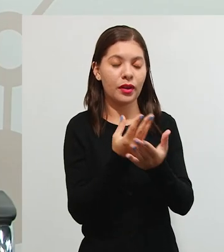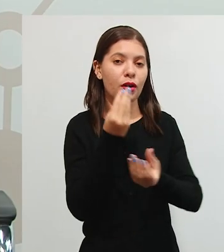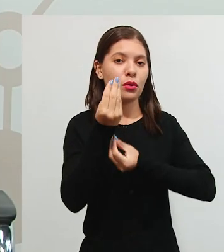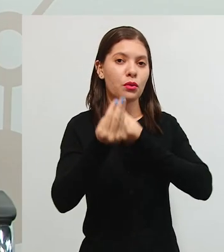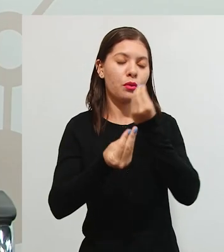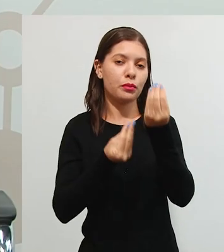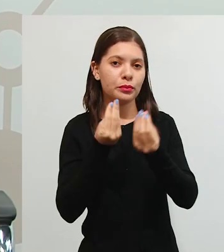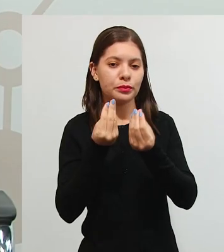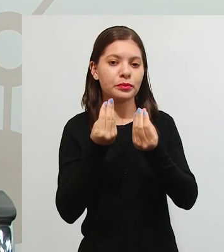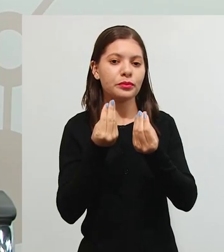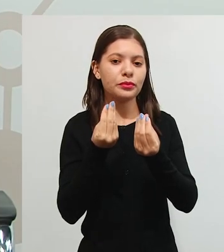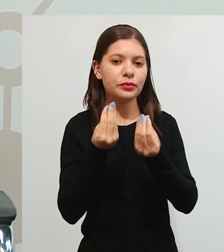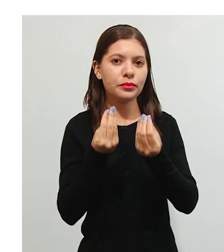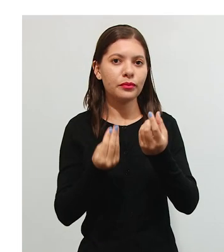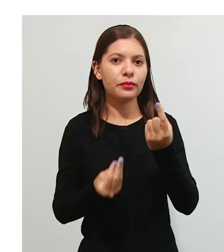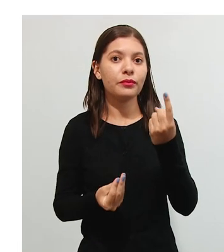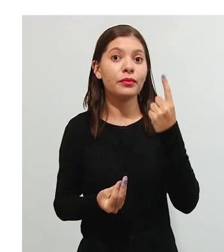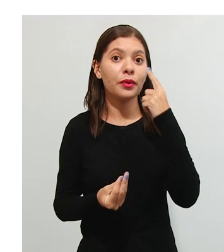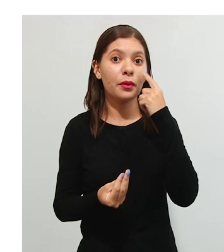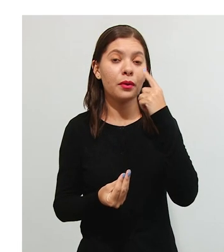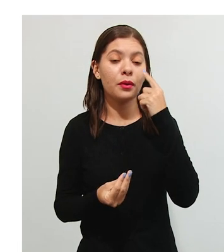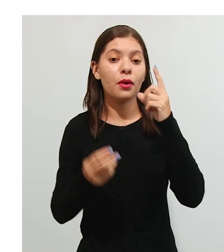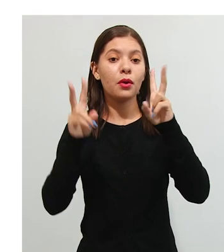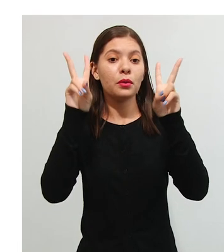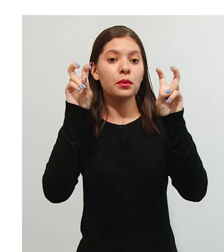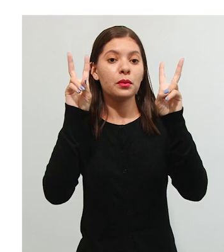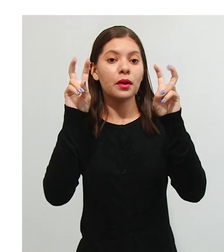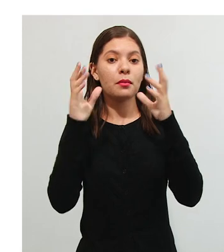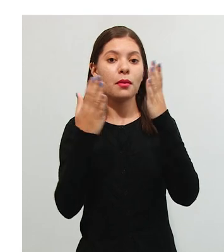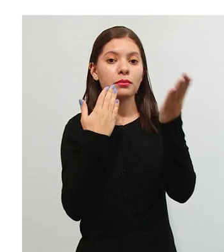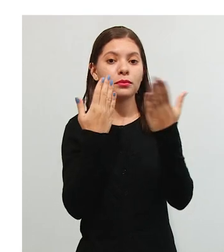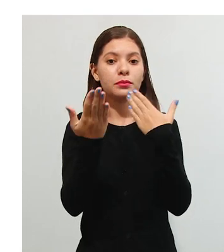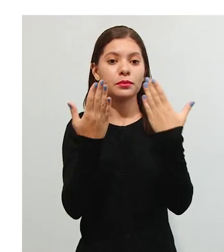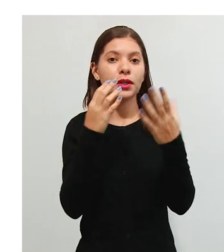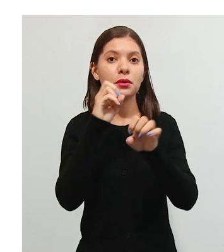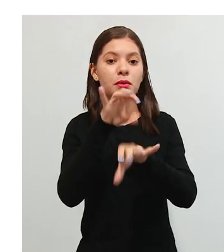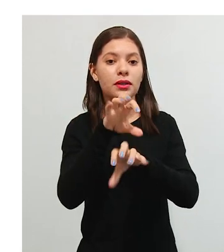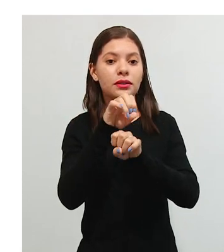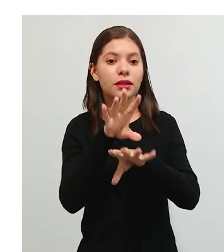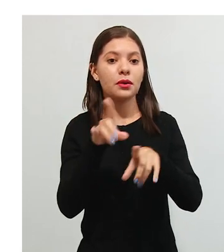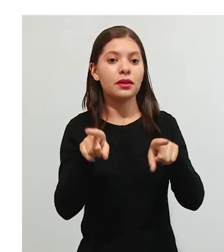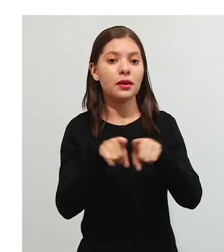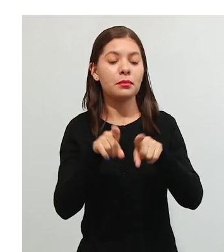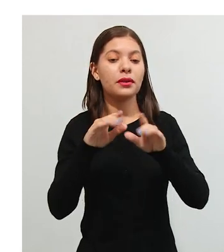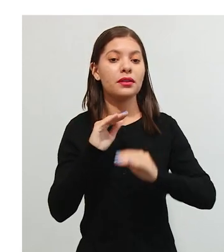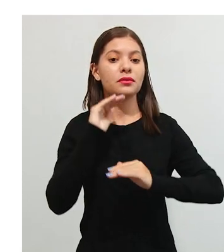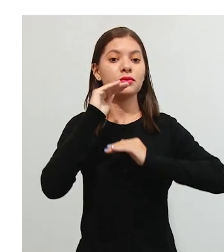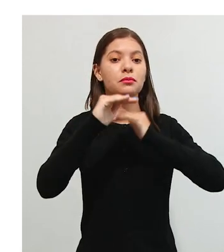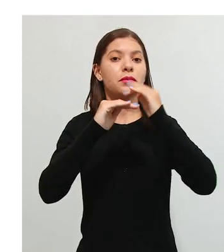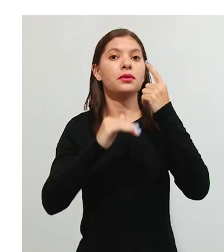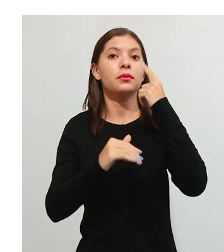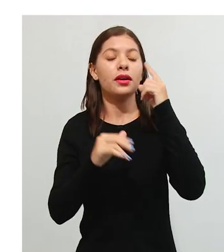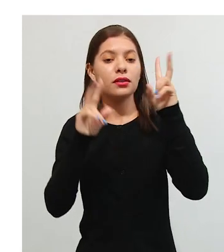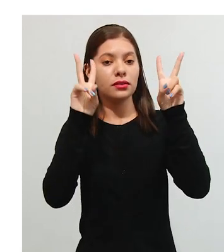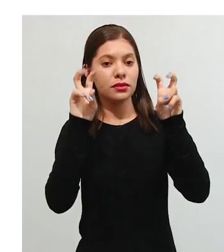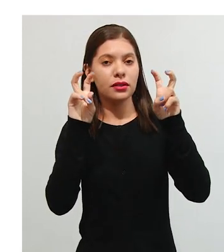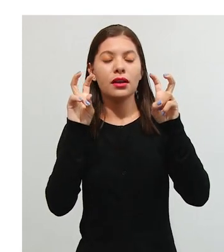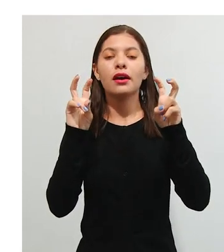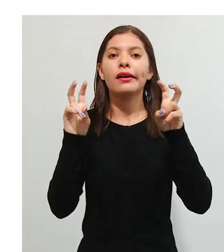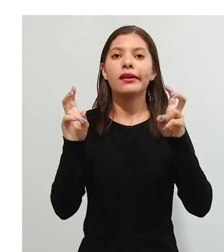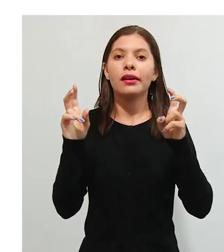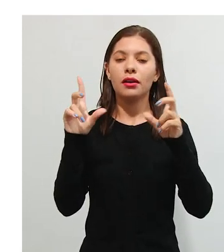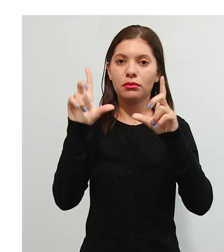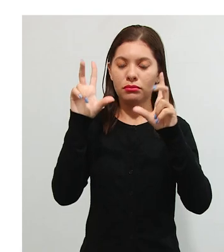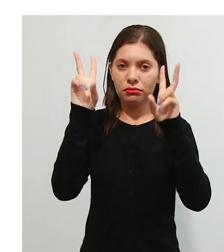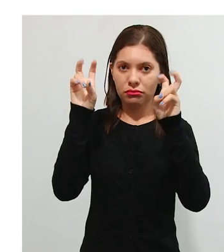nossas... Com o tema Psicologia, Educação e Desenvolvimento. Esse é o tema central da nossa primeira